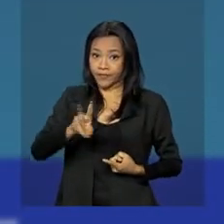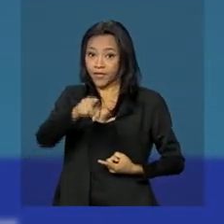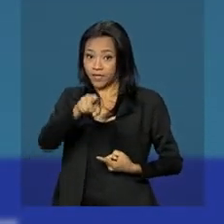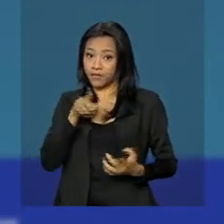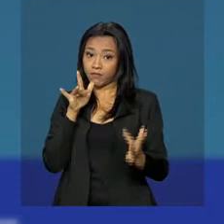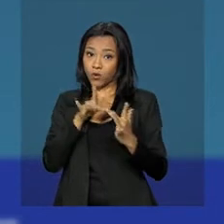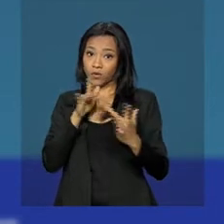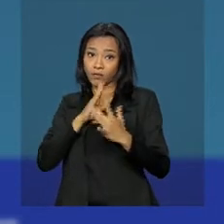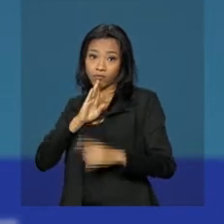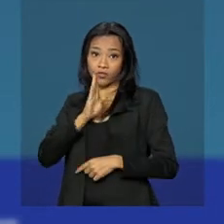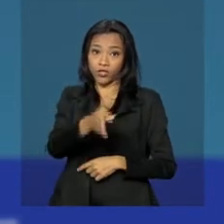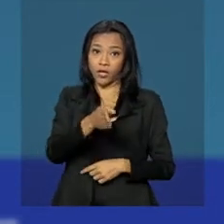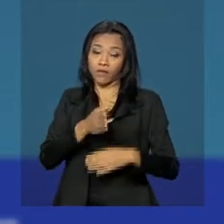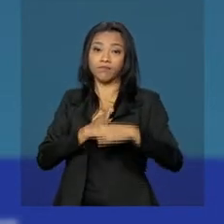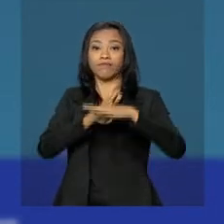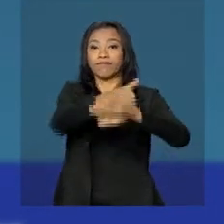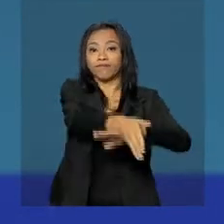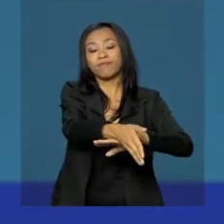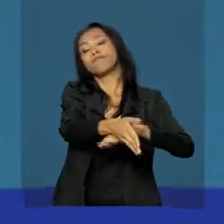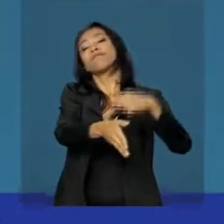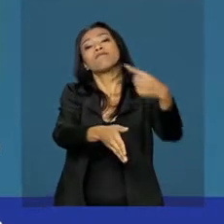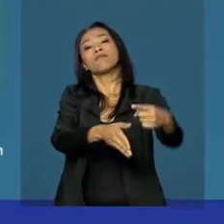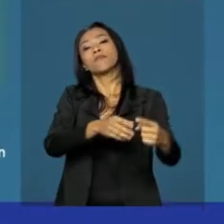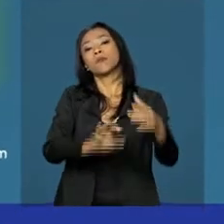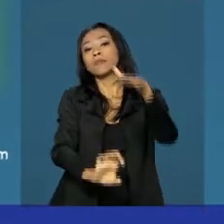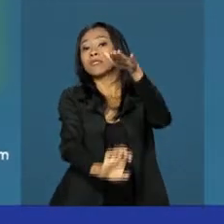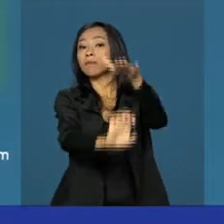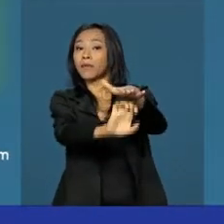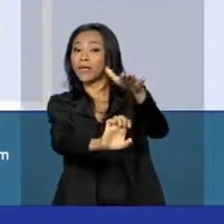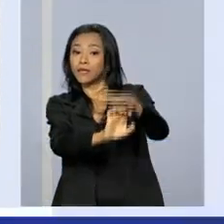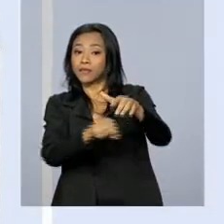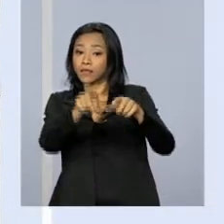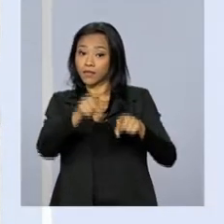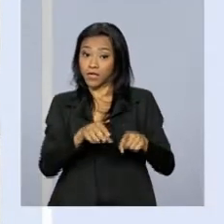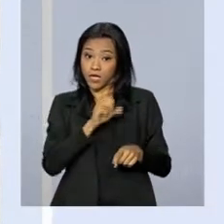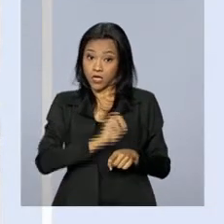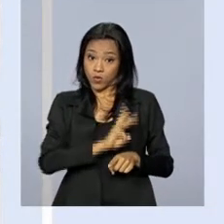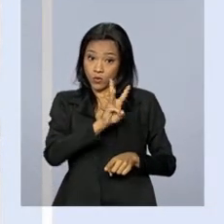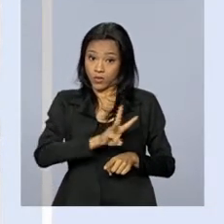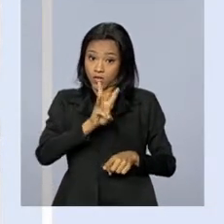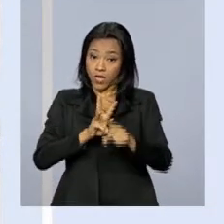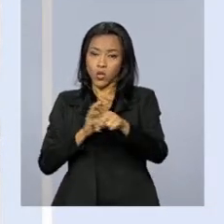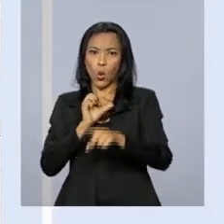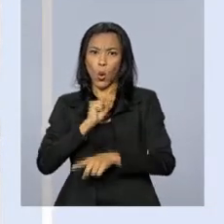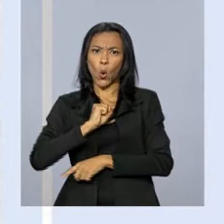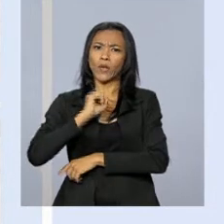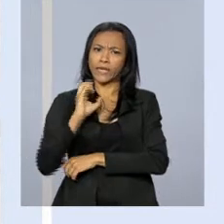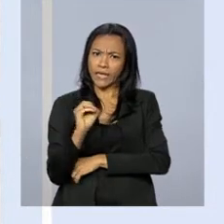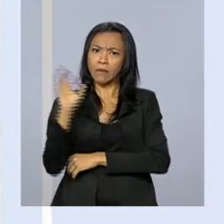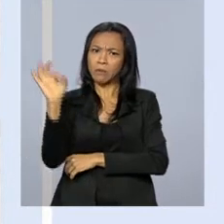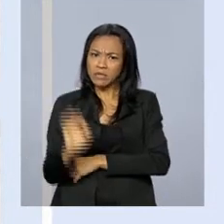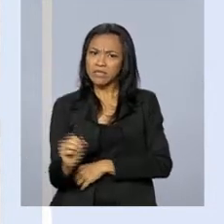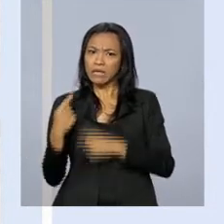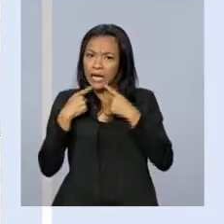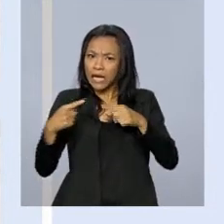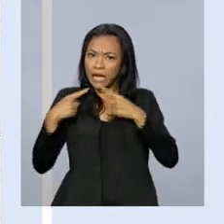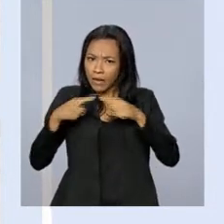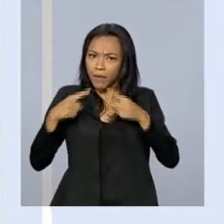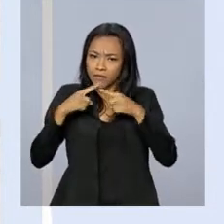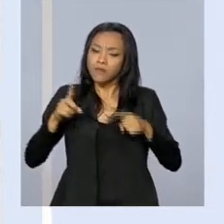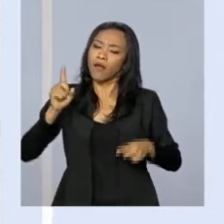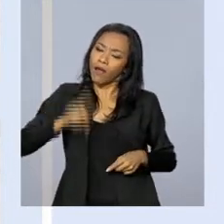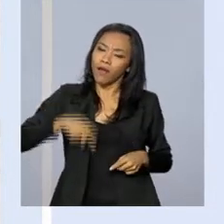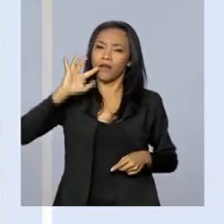comunicação direta com as empresas participantes. No site, 80% das reclamações registradas são